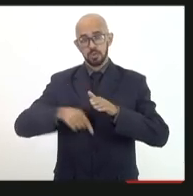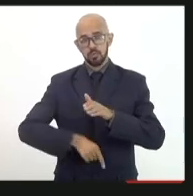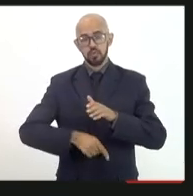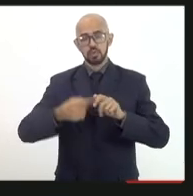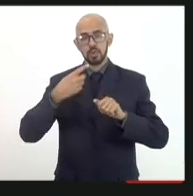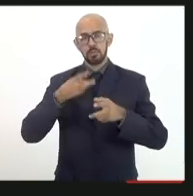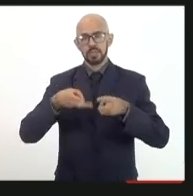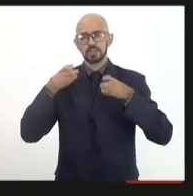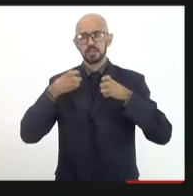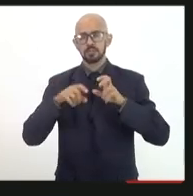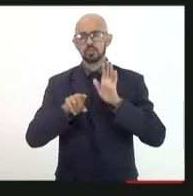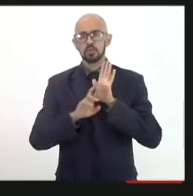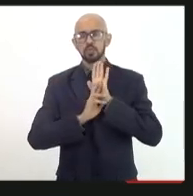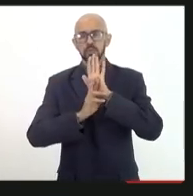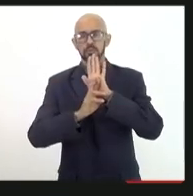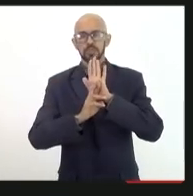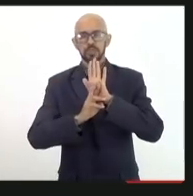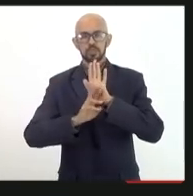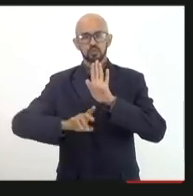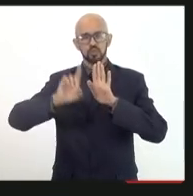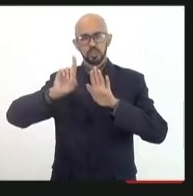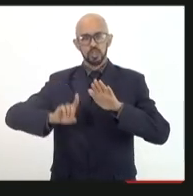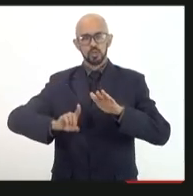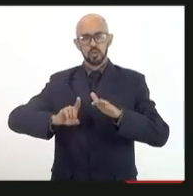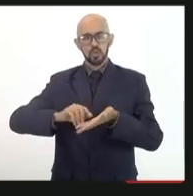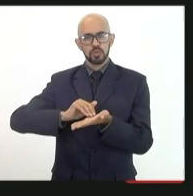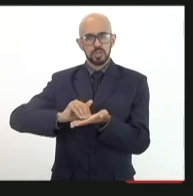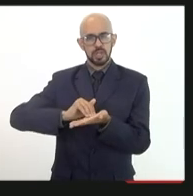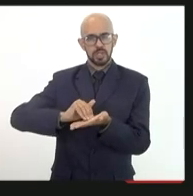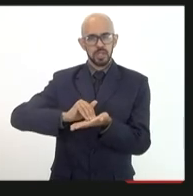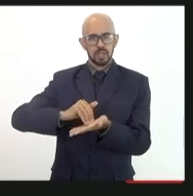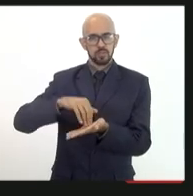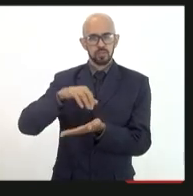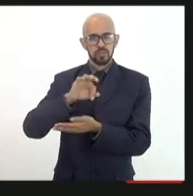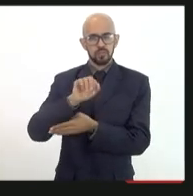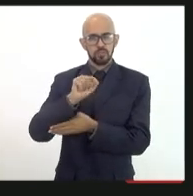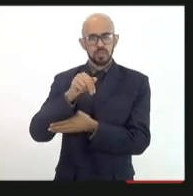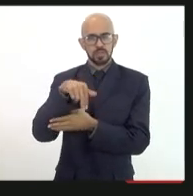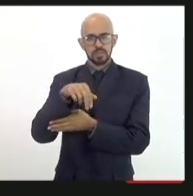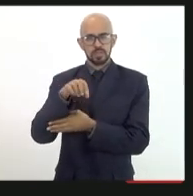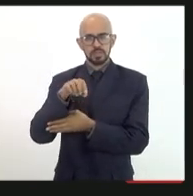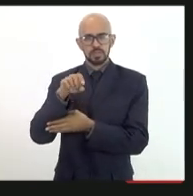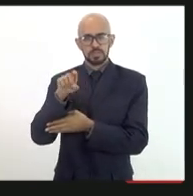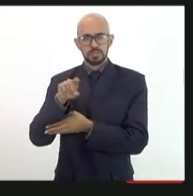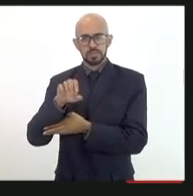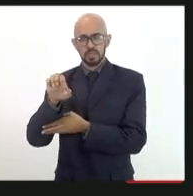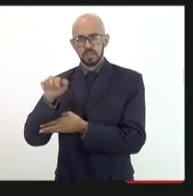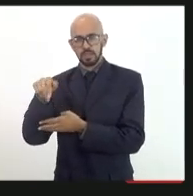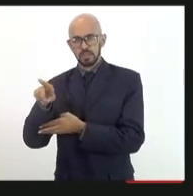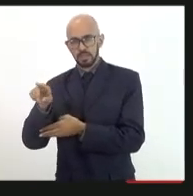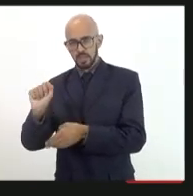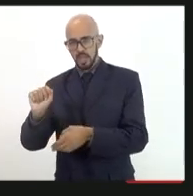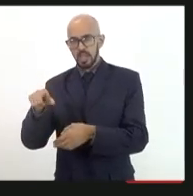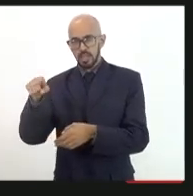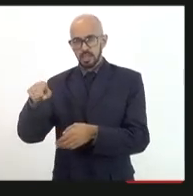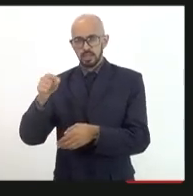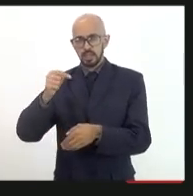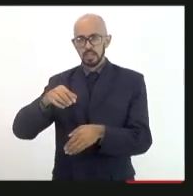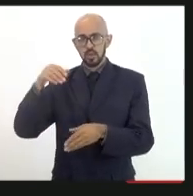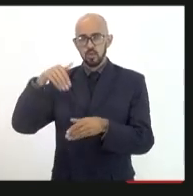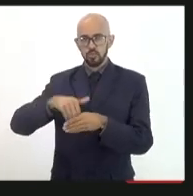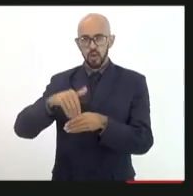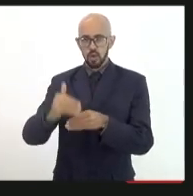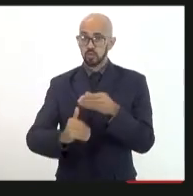o diretor que seria o secretário de fazenda ele teria o voto de desempate portanto as